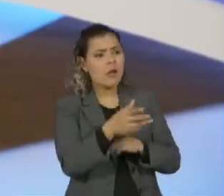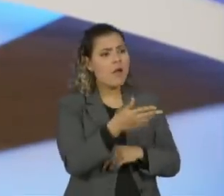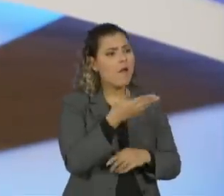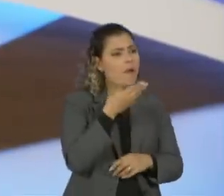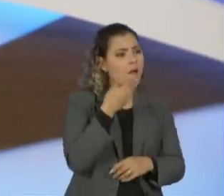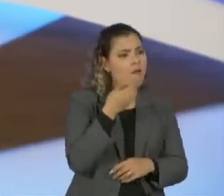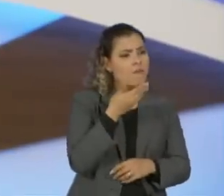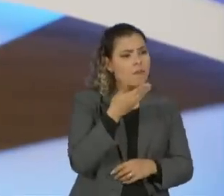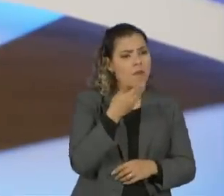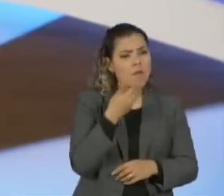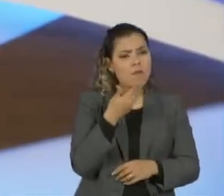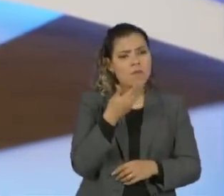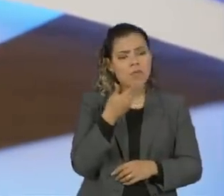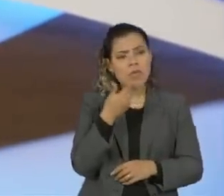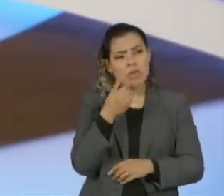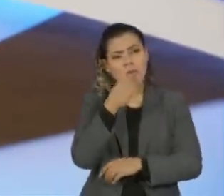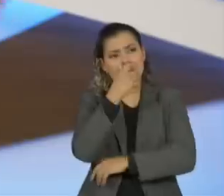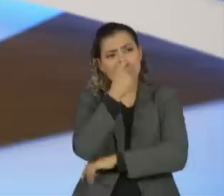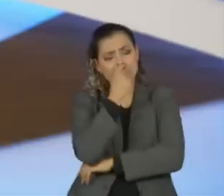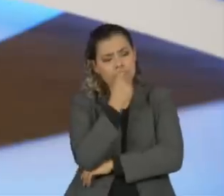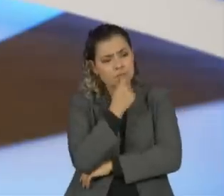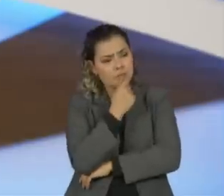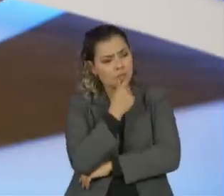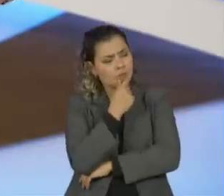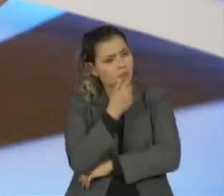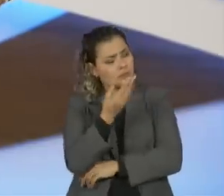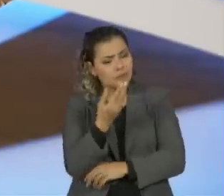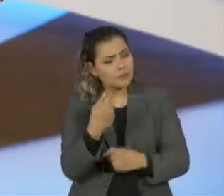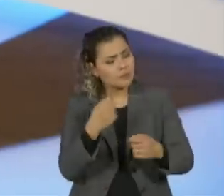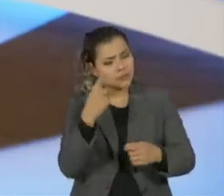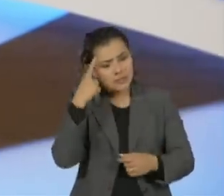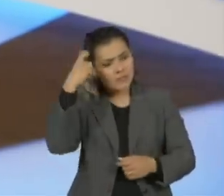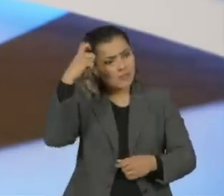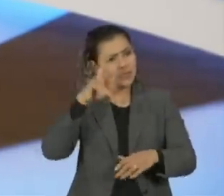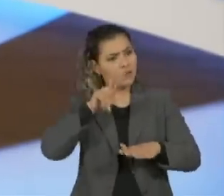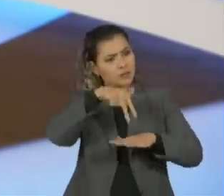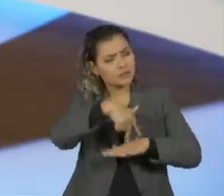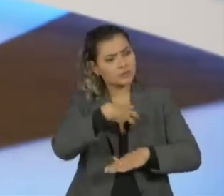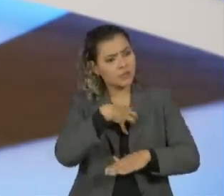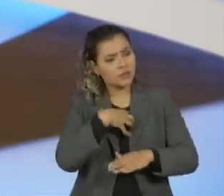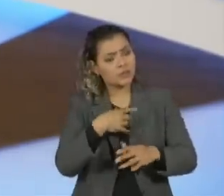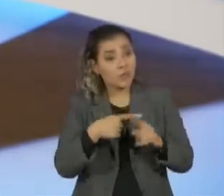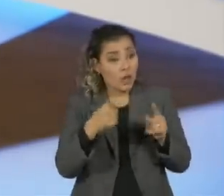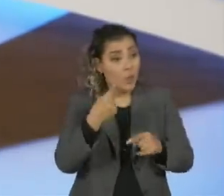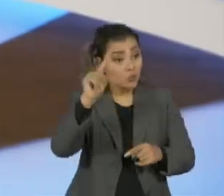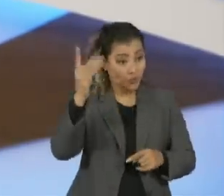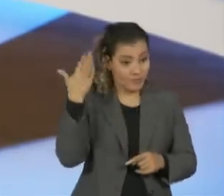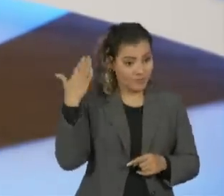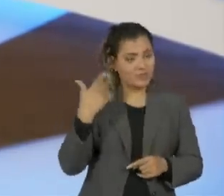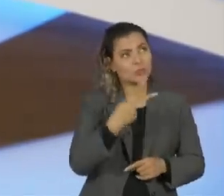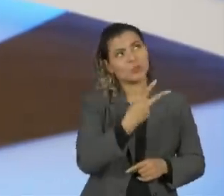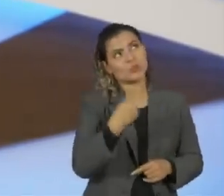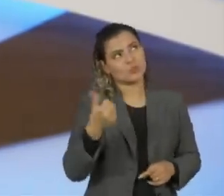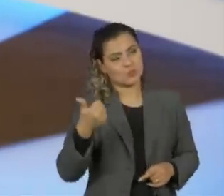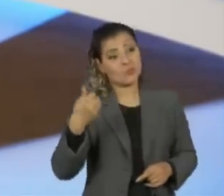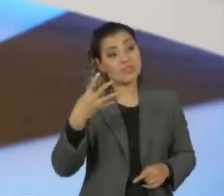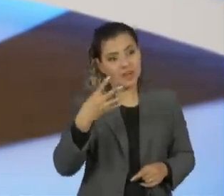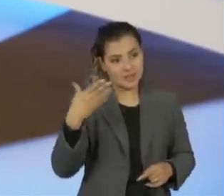achava que a gente tinha que inventar uma oposição, a gente não tinha. Por exemplo, quando eu vim aqui a última vez, em 2013,